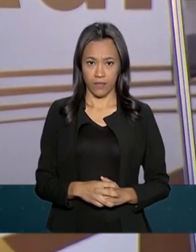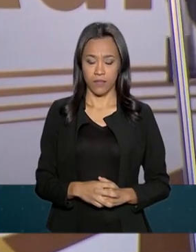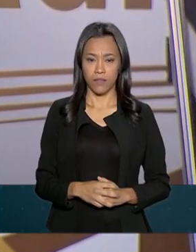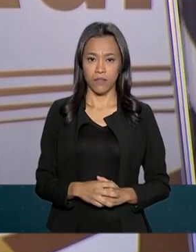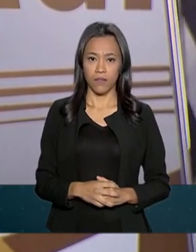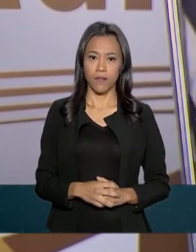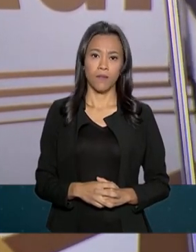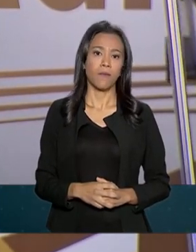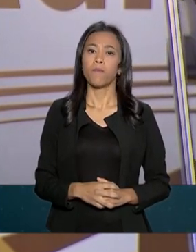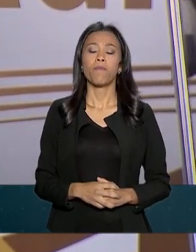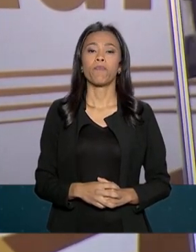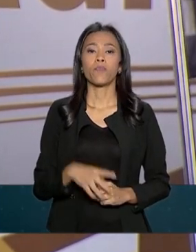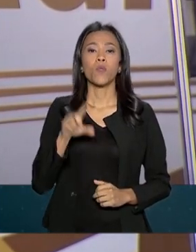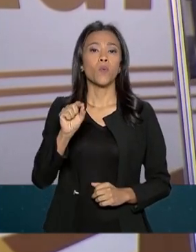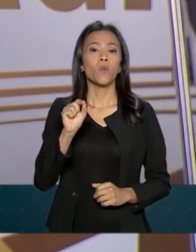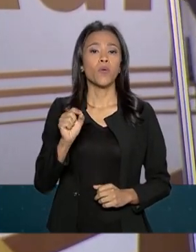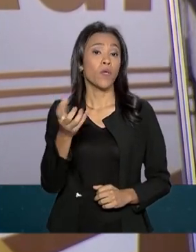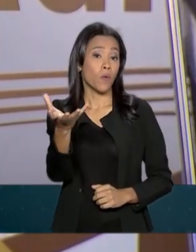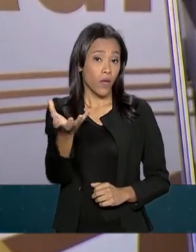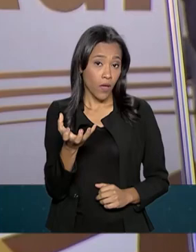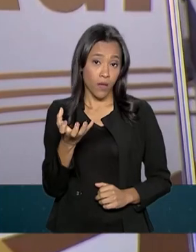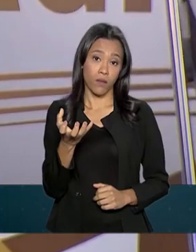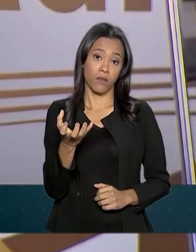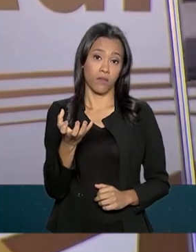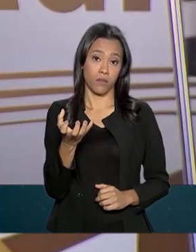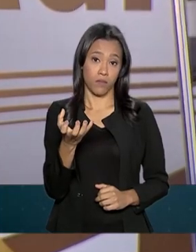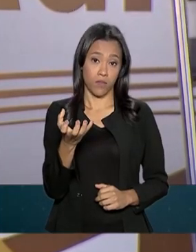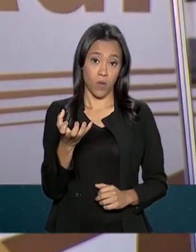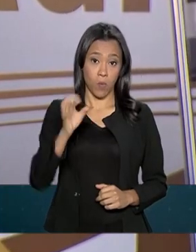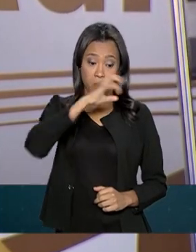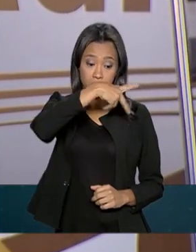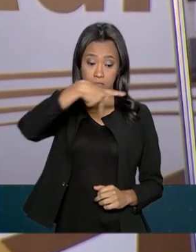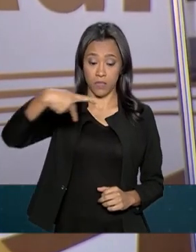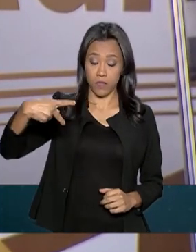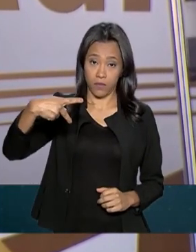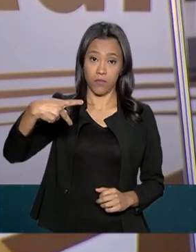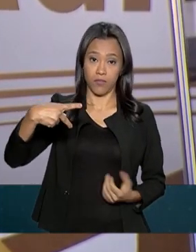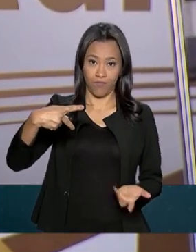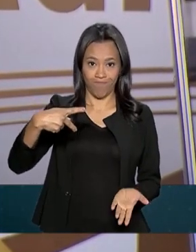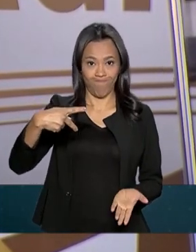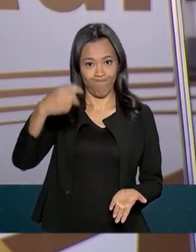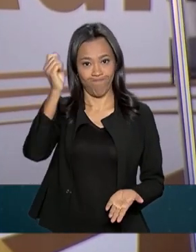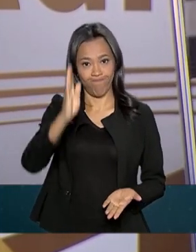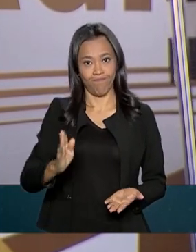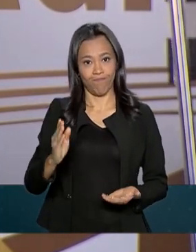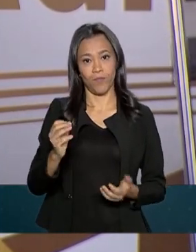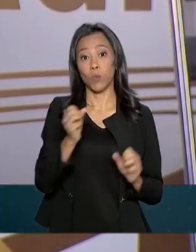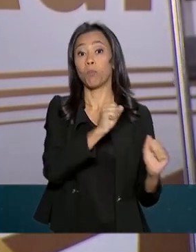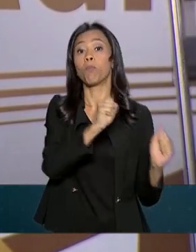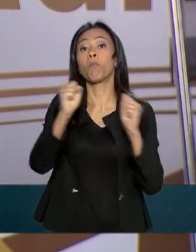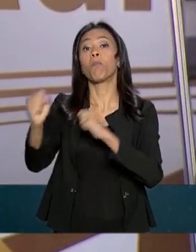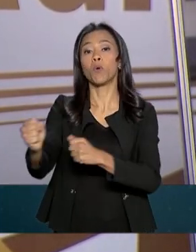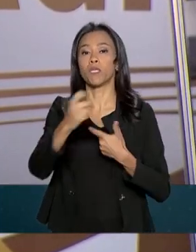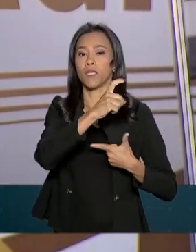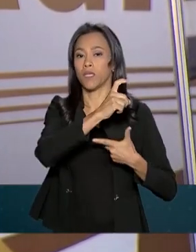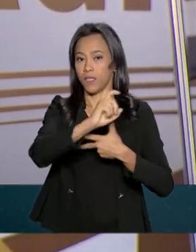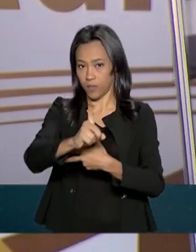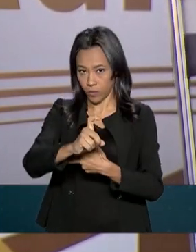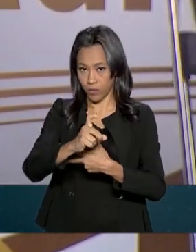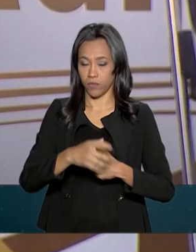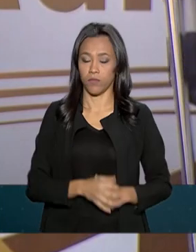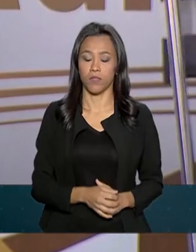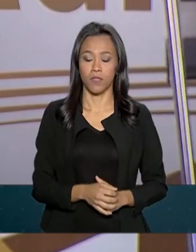O que eu quero como chefe do Executivo? Eu quero, na verdade,